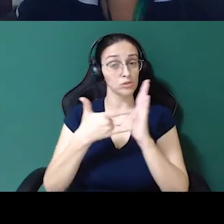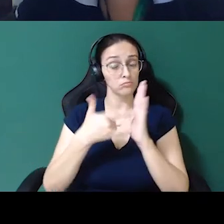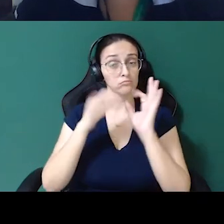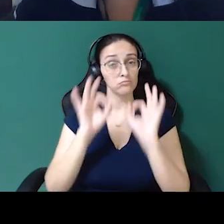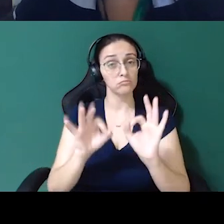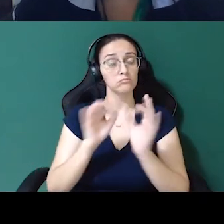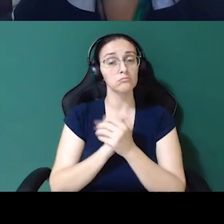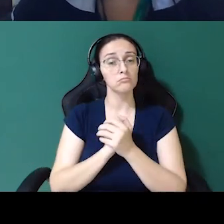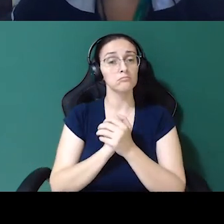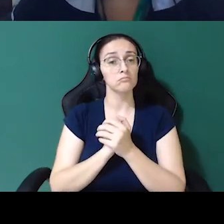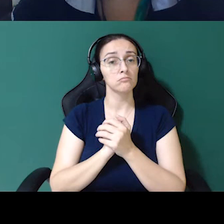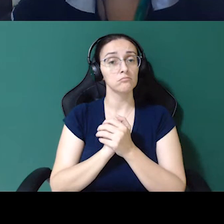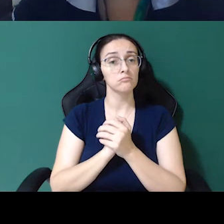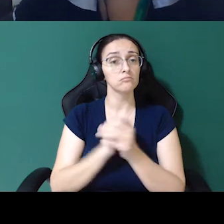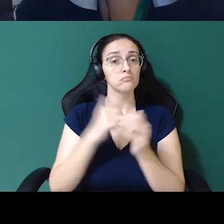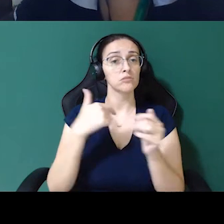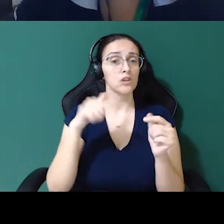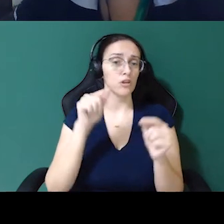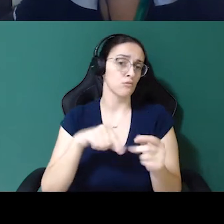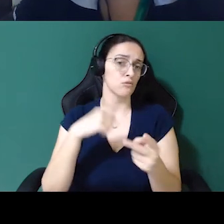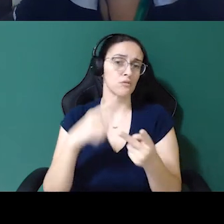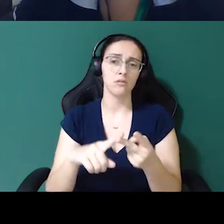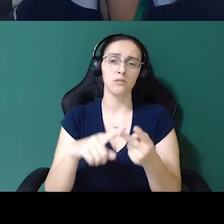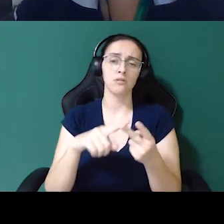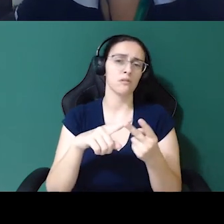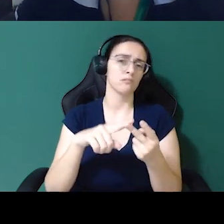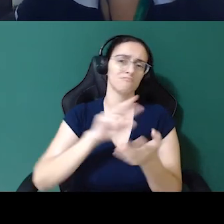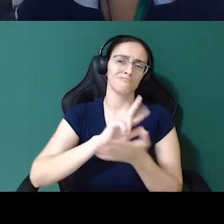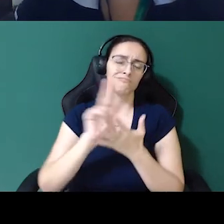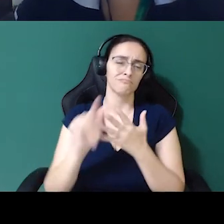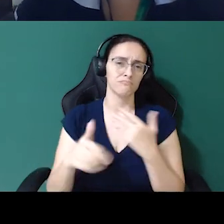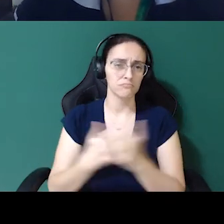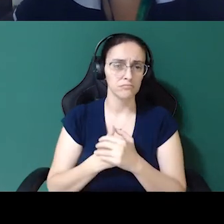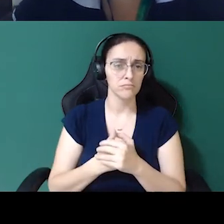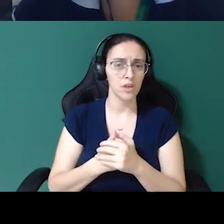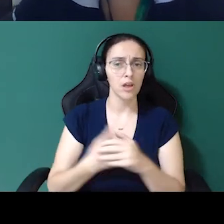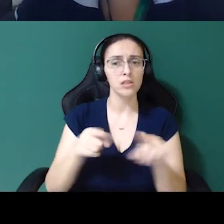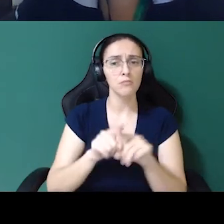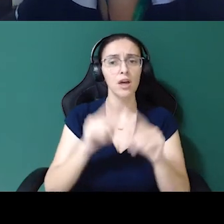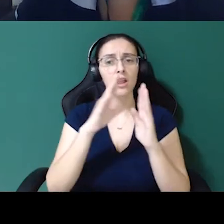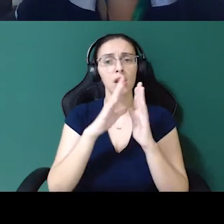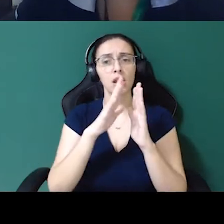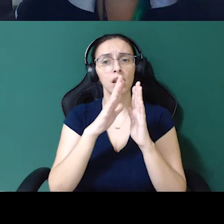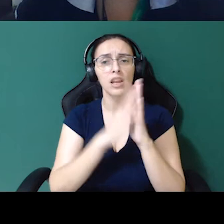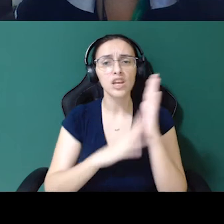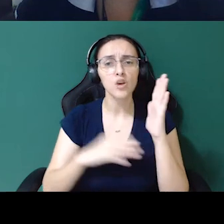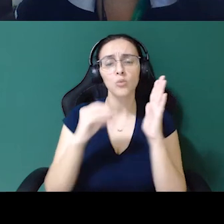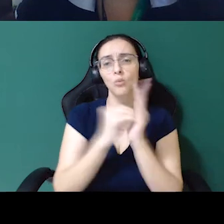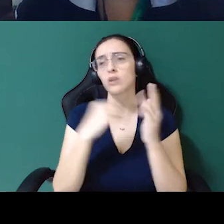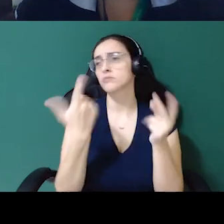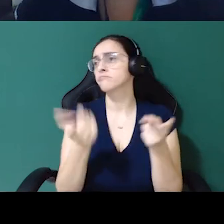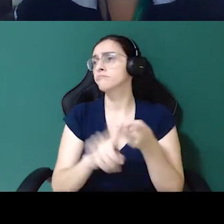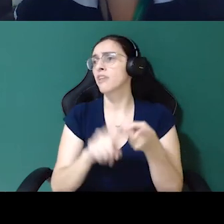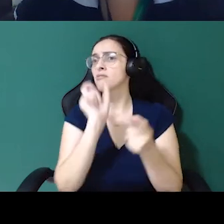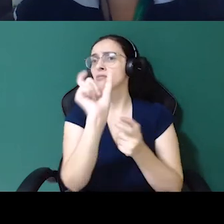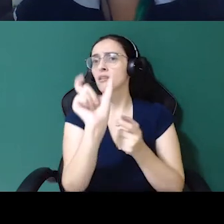eu sou, eu sou péss, eu sou o que for. Até a própria linguagem, os termos técnicos da